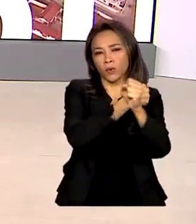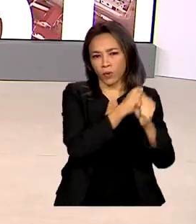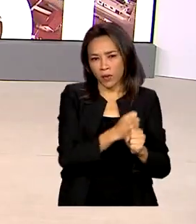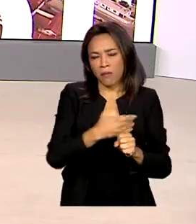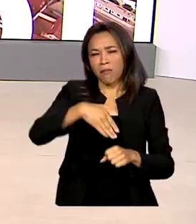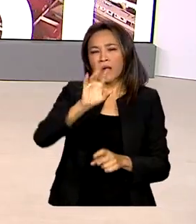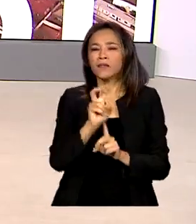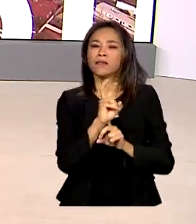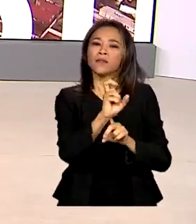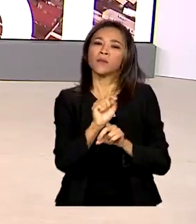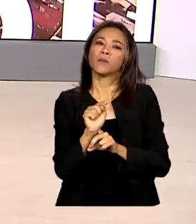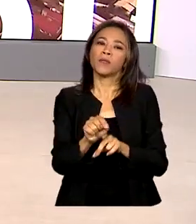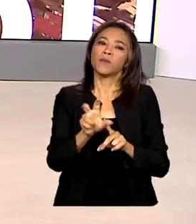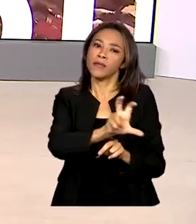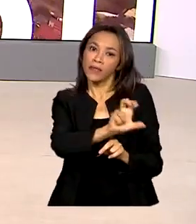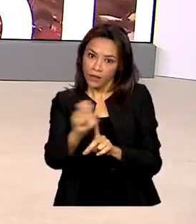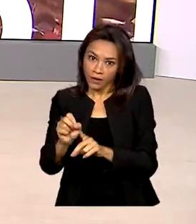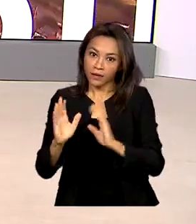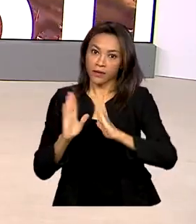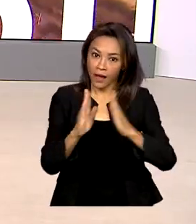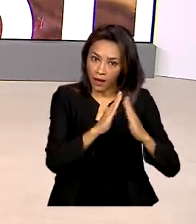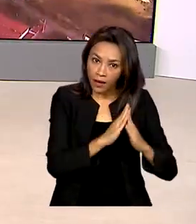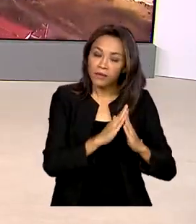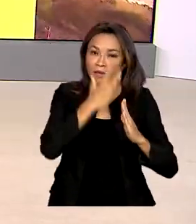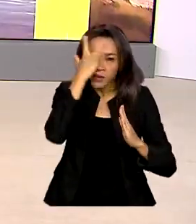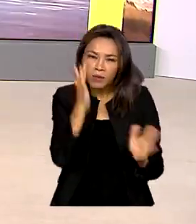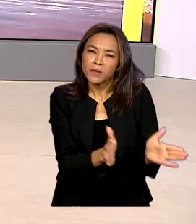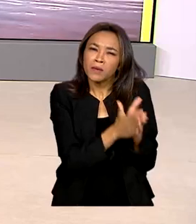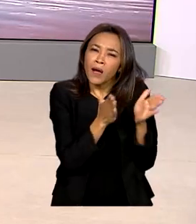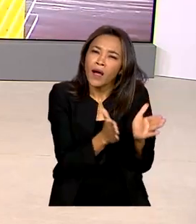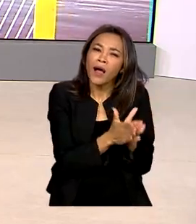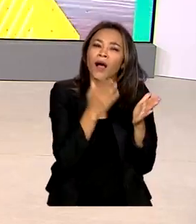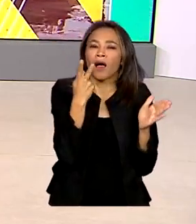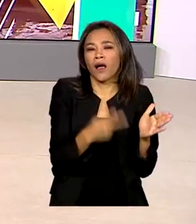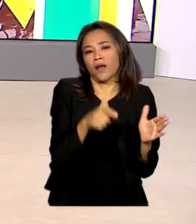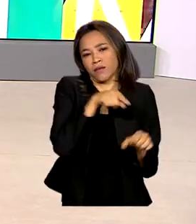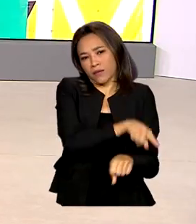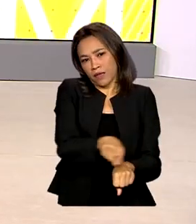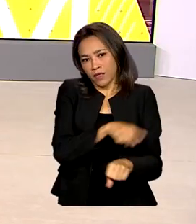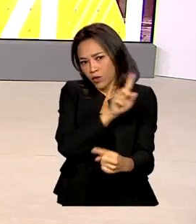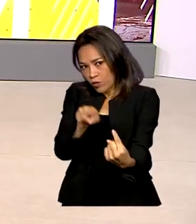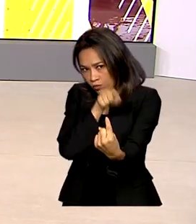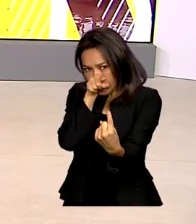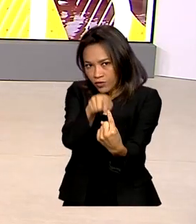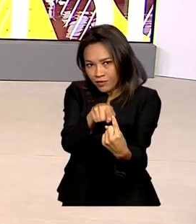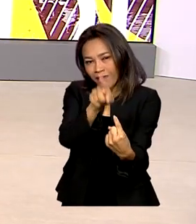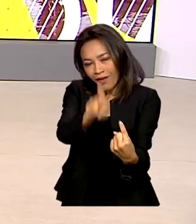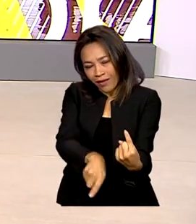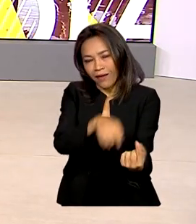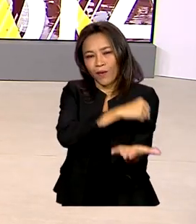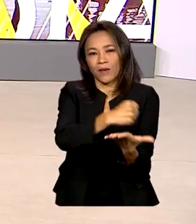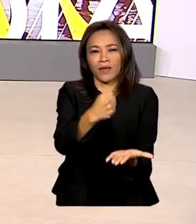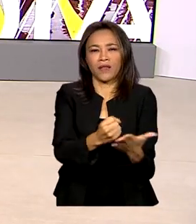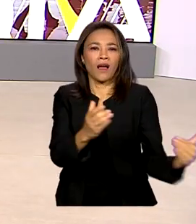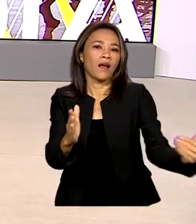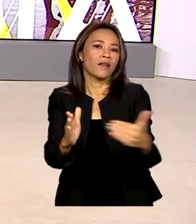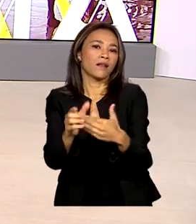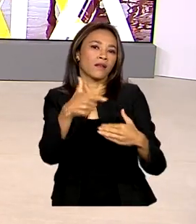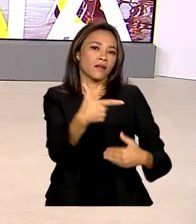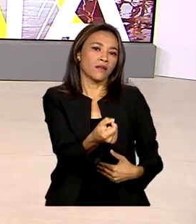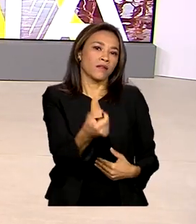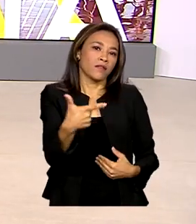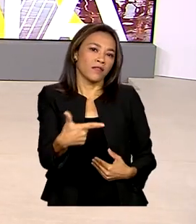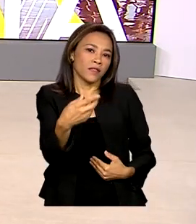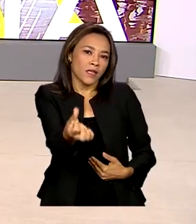.500 moradias para a população de baixa renda no país. E a meta é contratar até 2026,